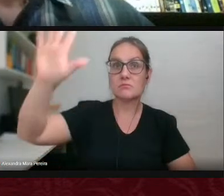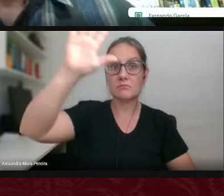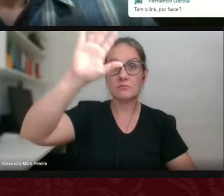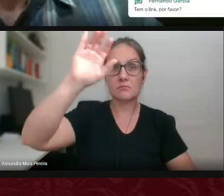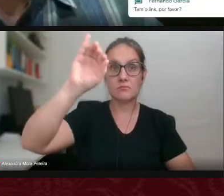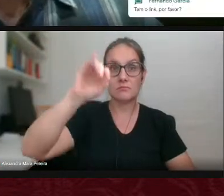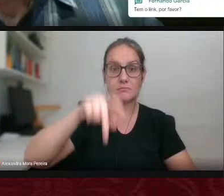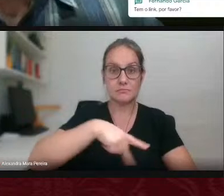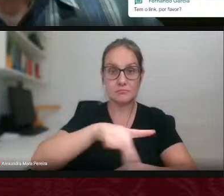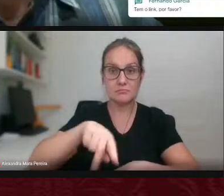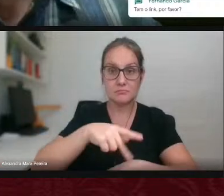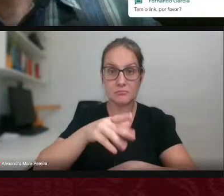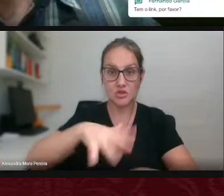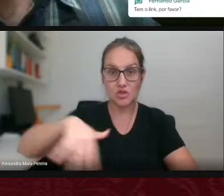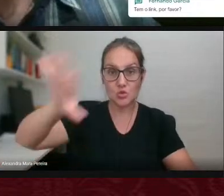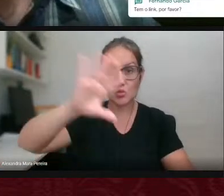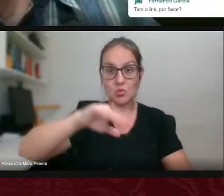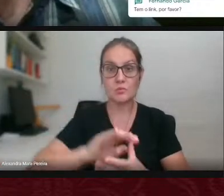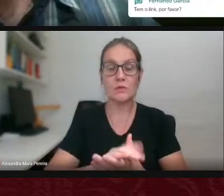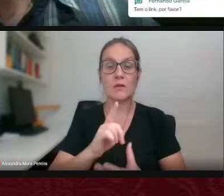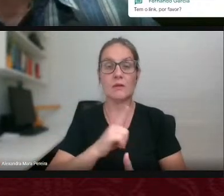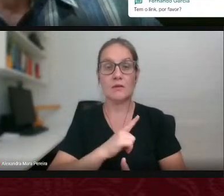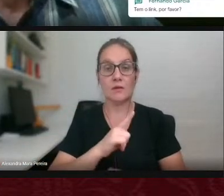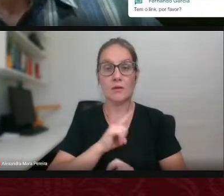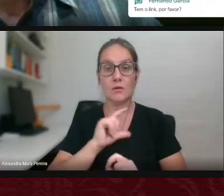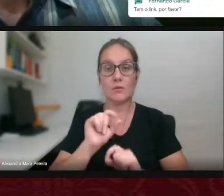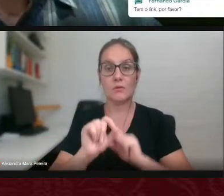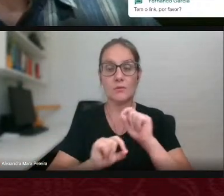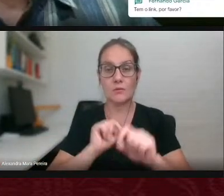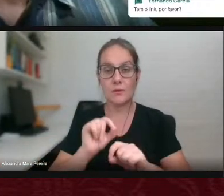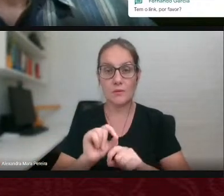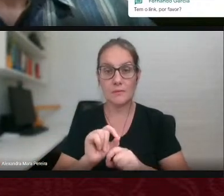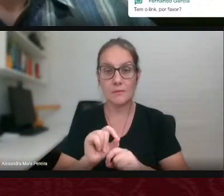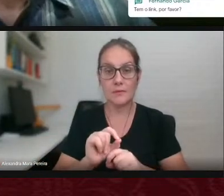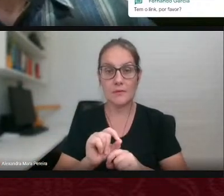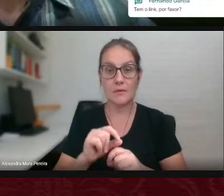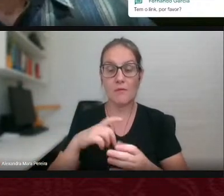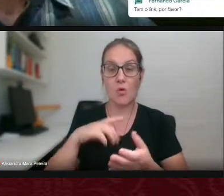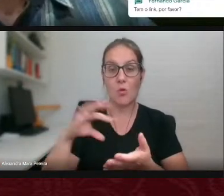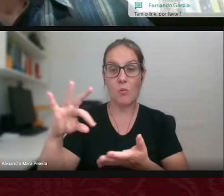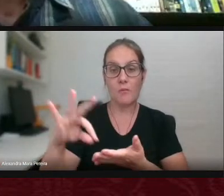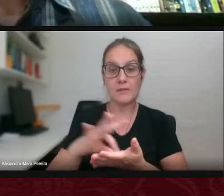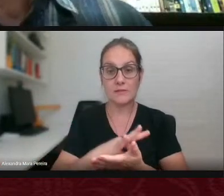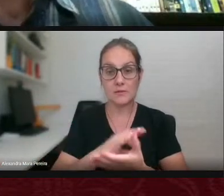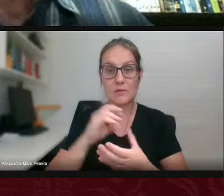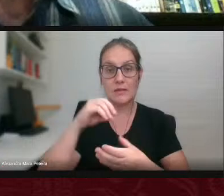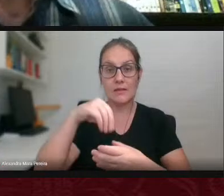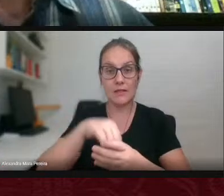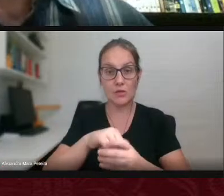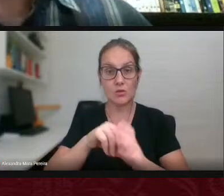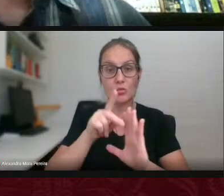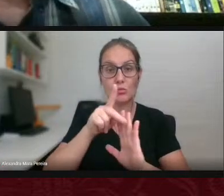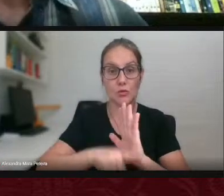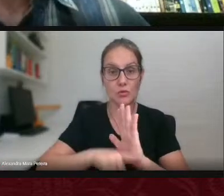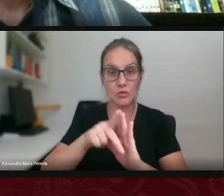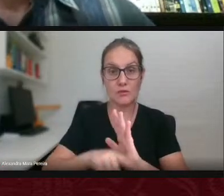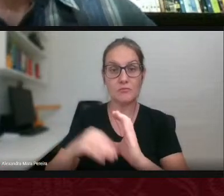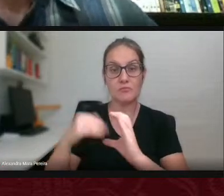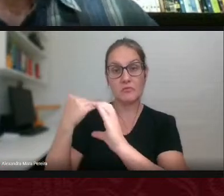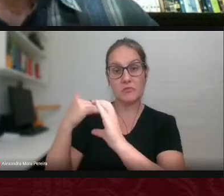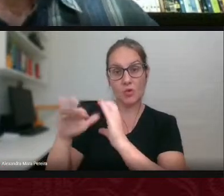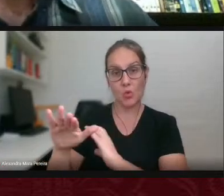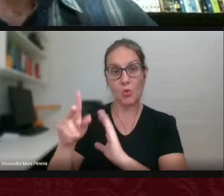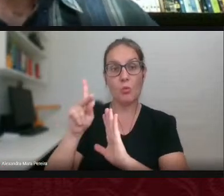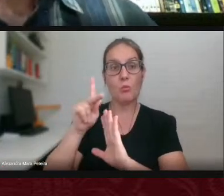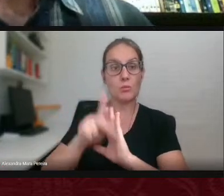Onde houve justamente uma inscrição neste programa, a submissão de um projeto, né?